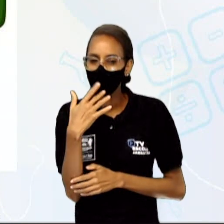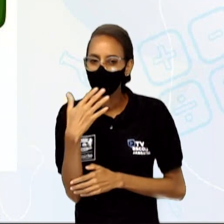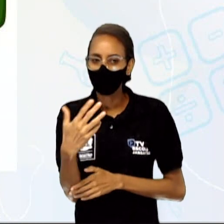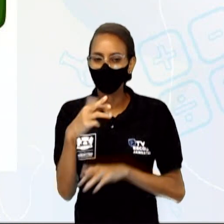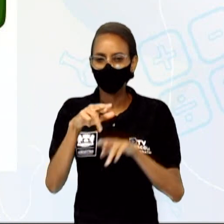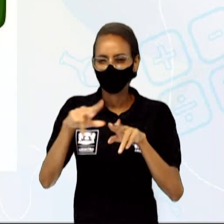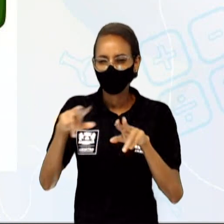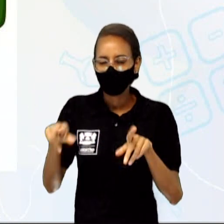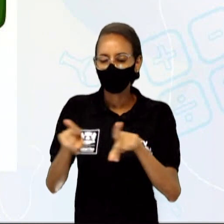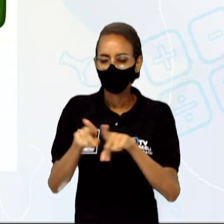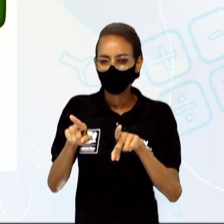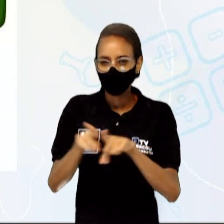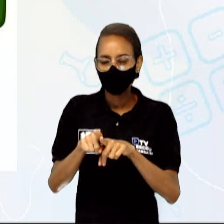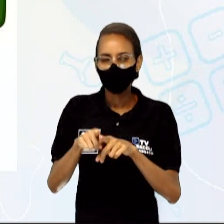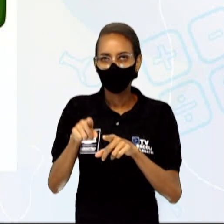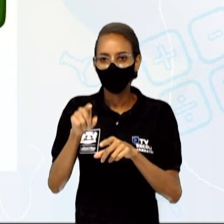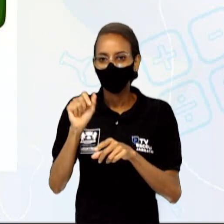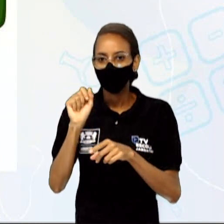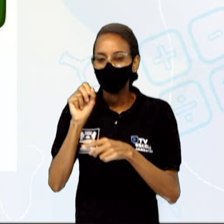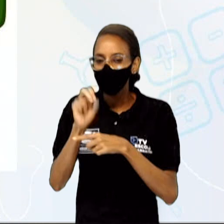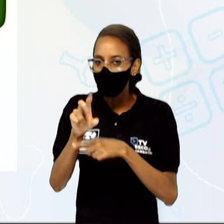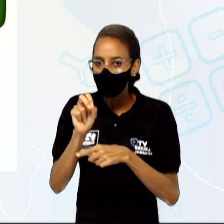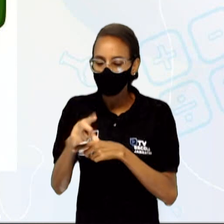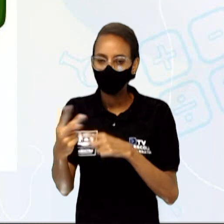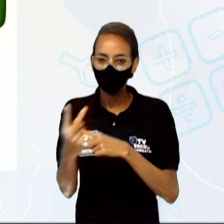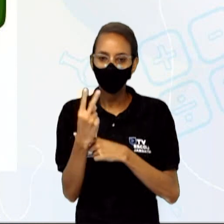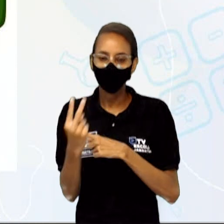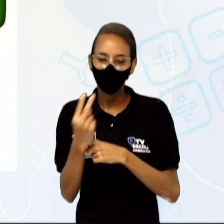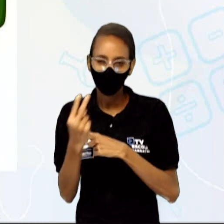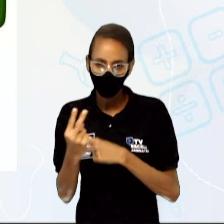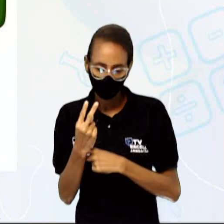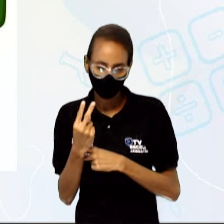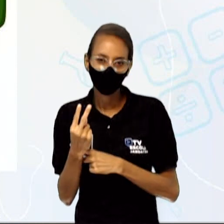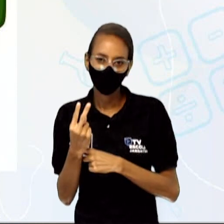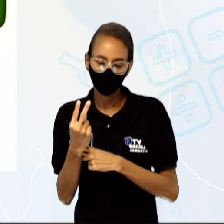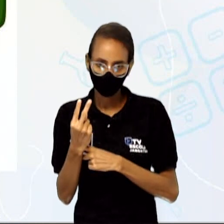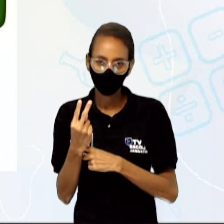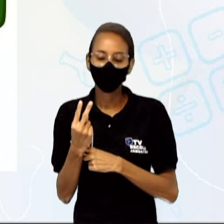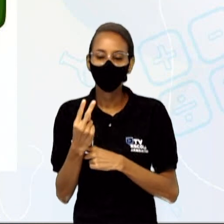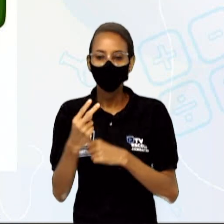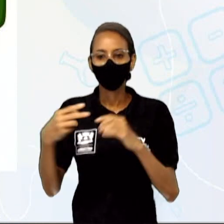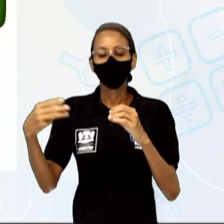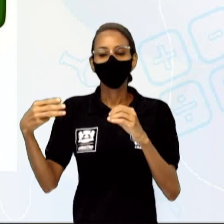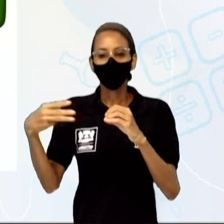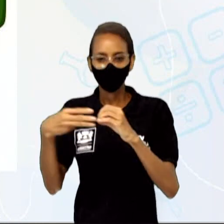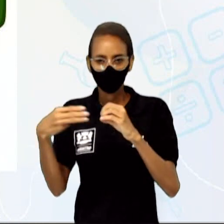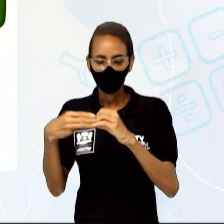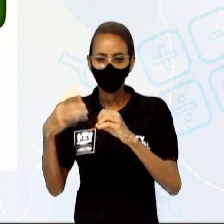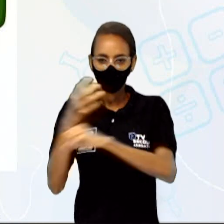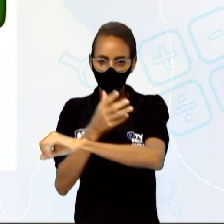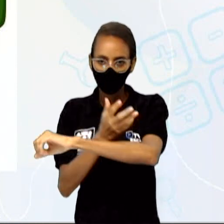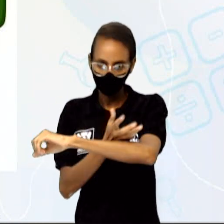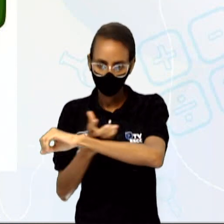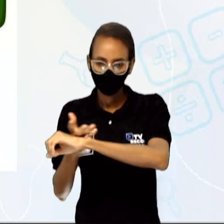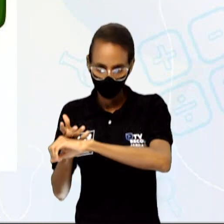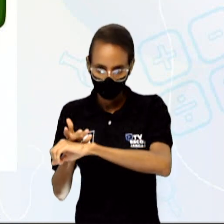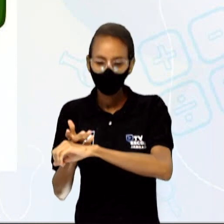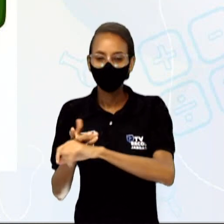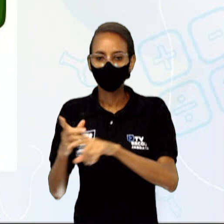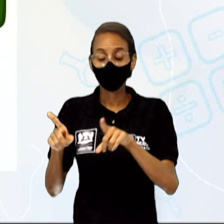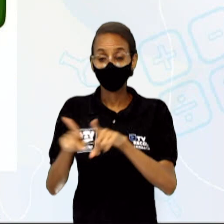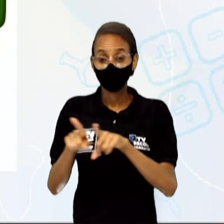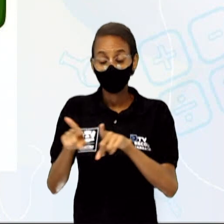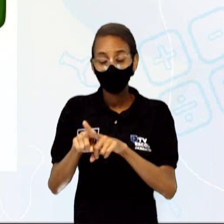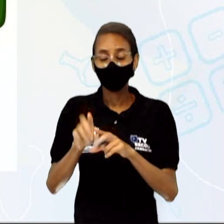substâncias tóxicas de defesa dessas células vegetais. E muitas vezes o vacuolo vai estar